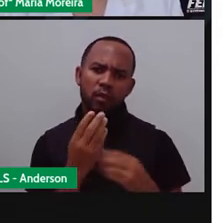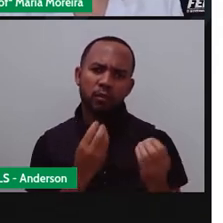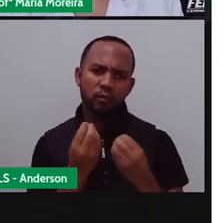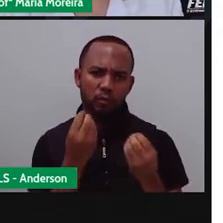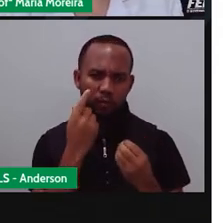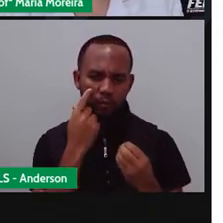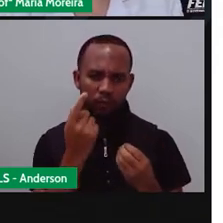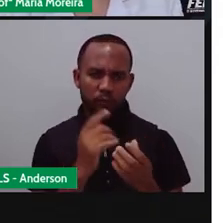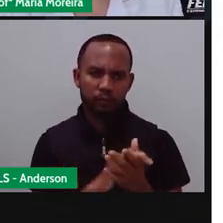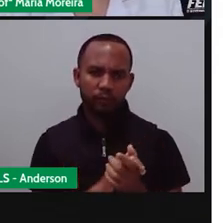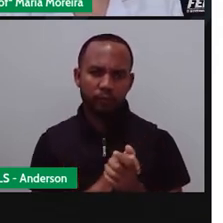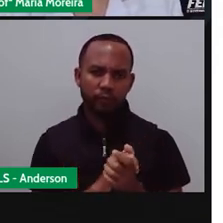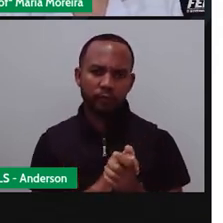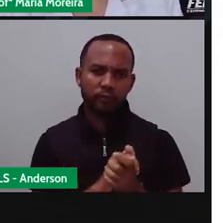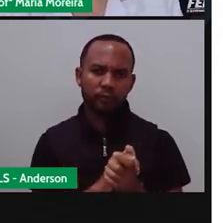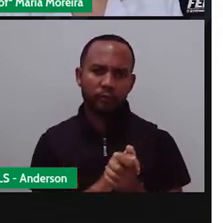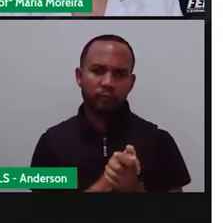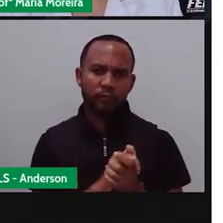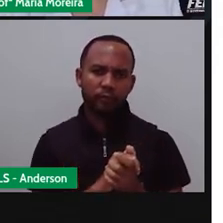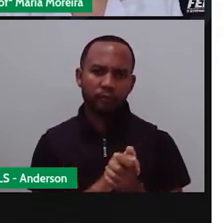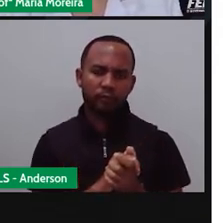Bom, vamos seguindo aqui, né?